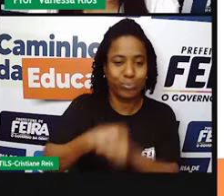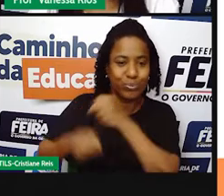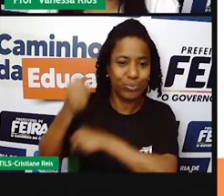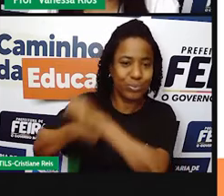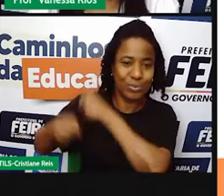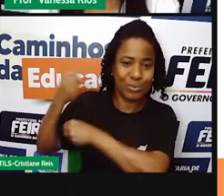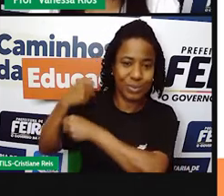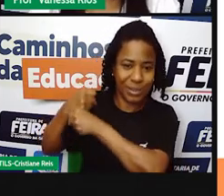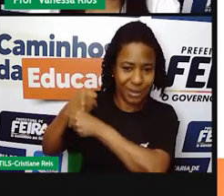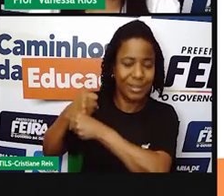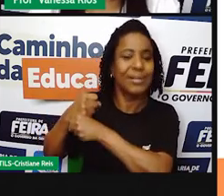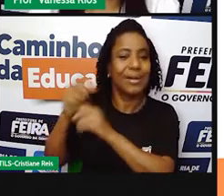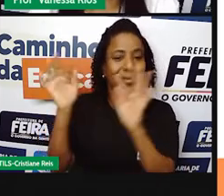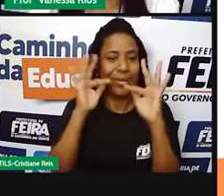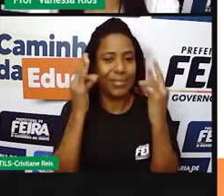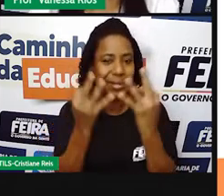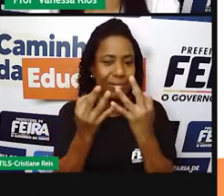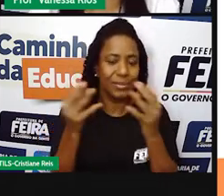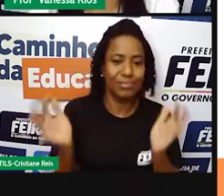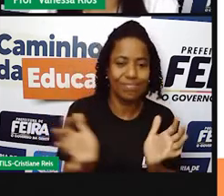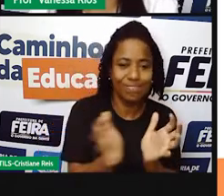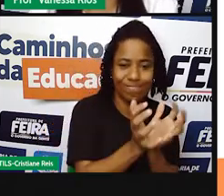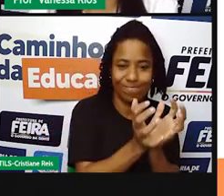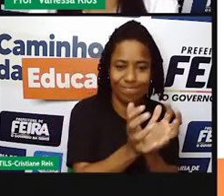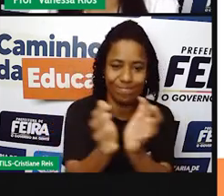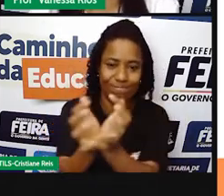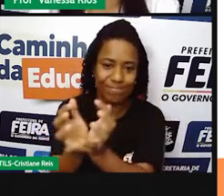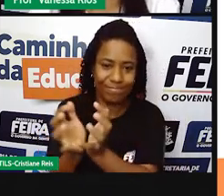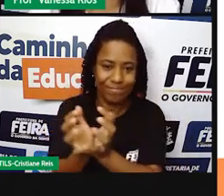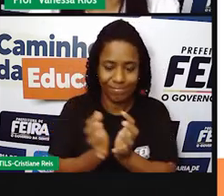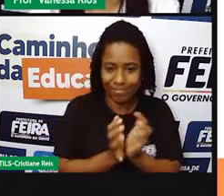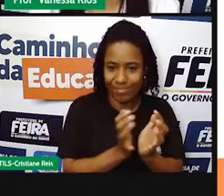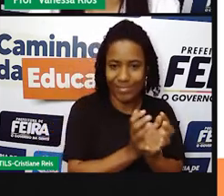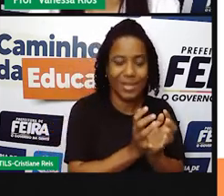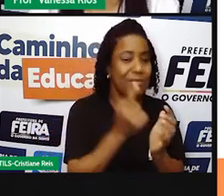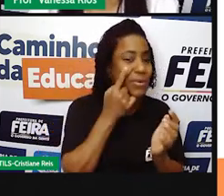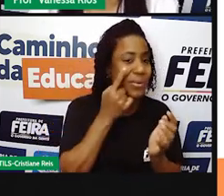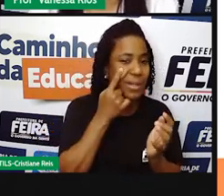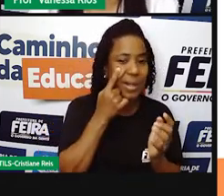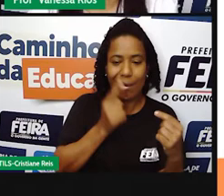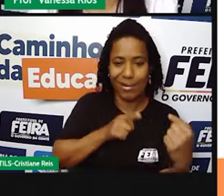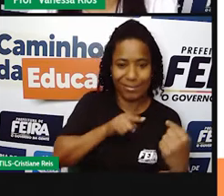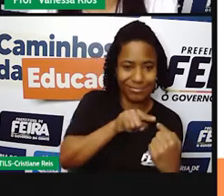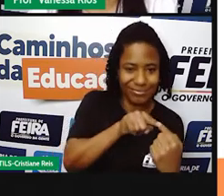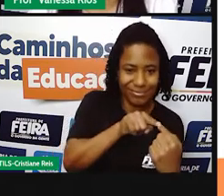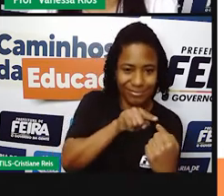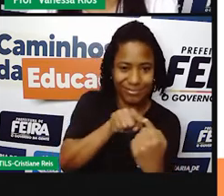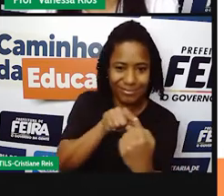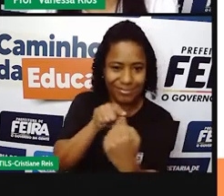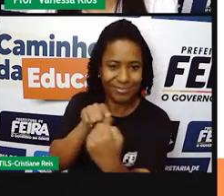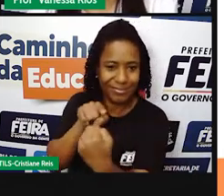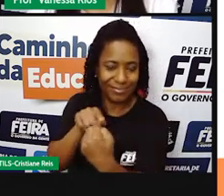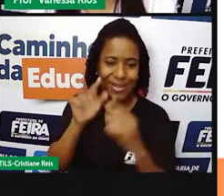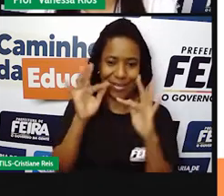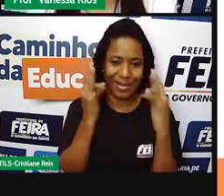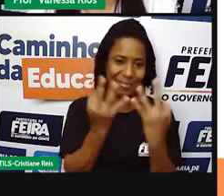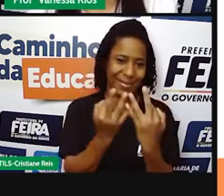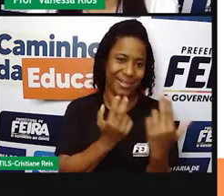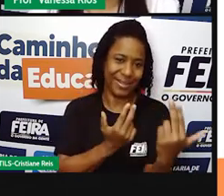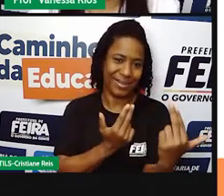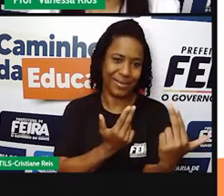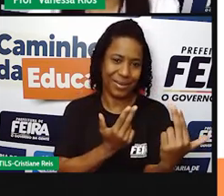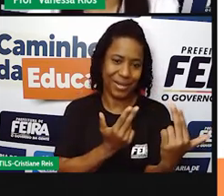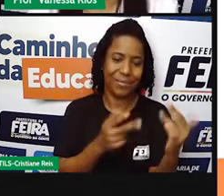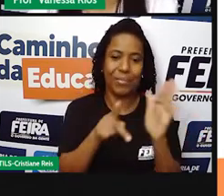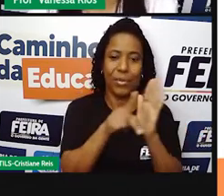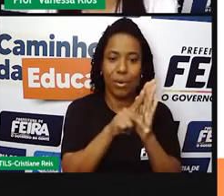se agrupar para facilitar a vida, eles buscavam os laços familiares para promover o agrupamento. Então, famílias iam